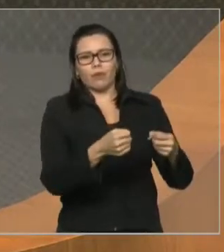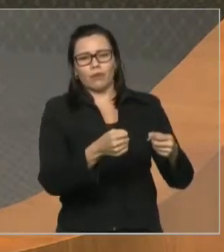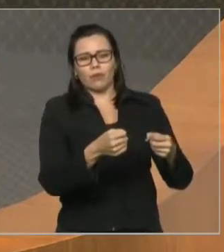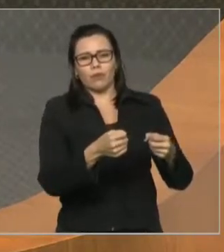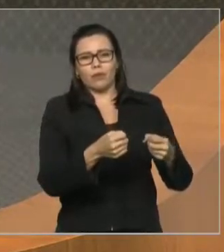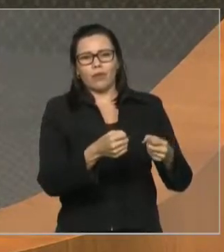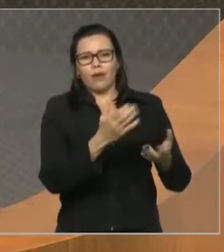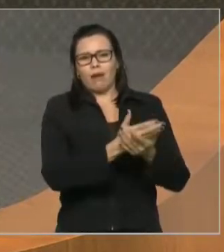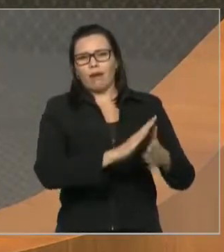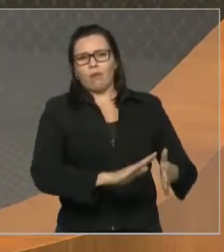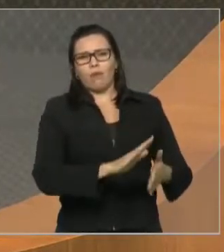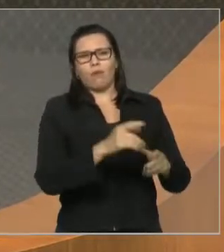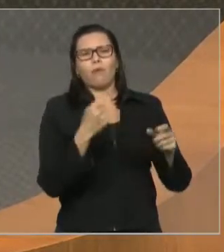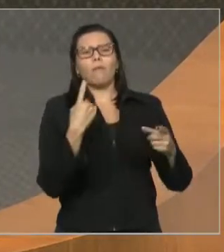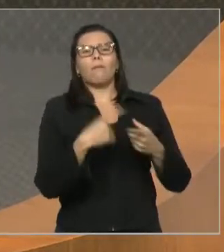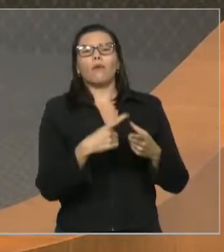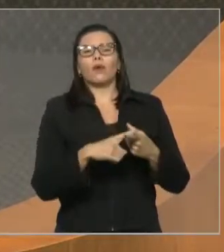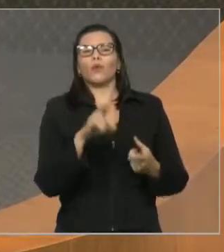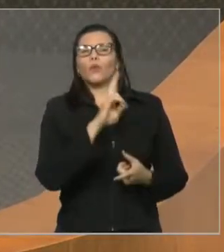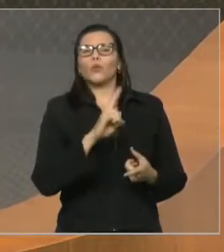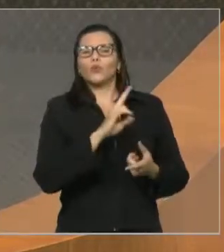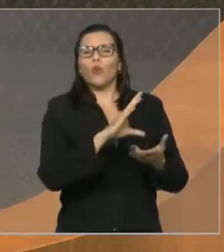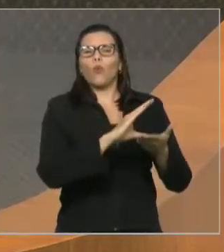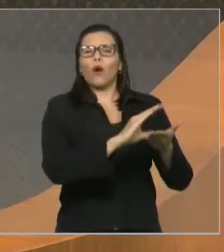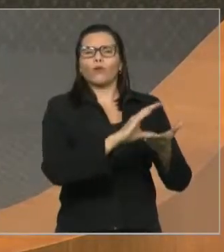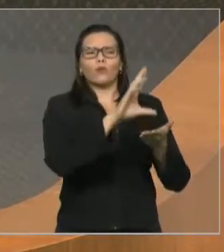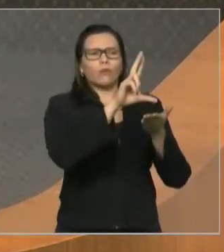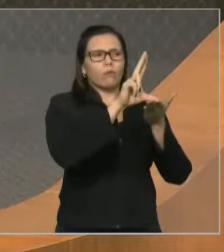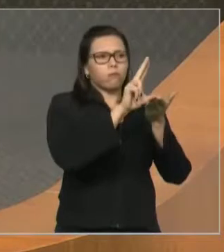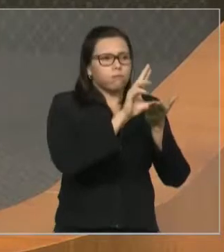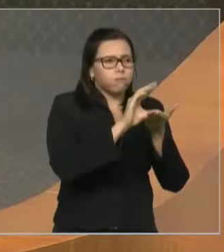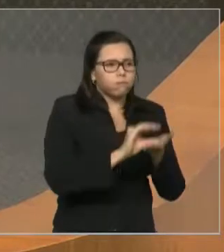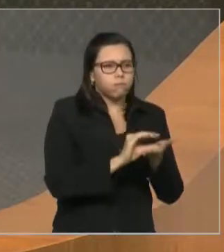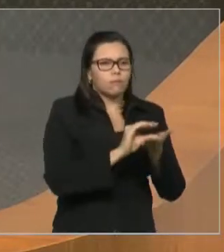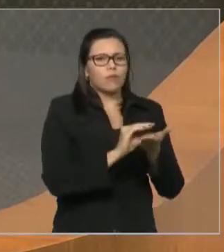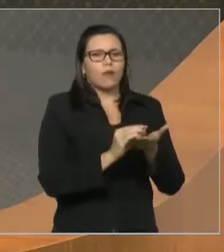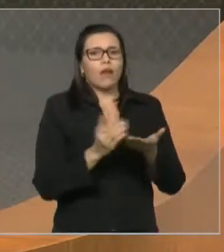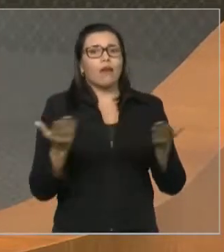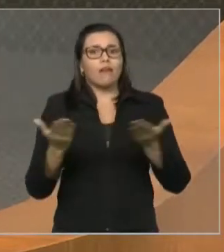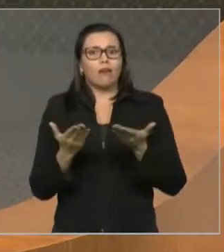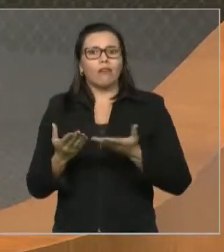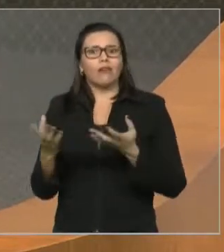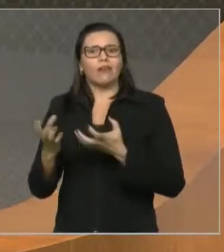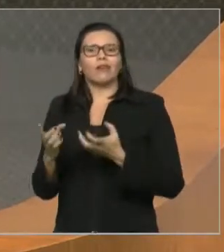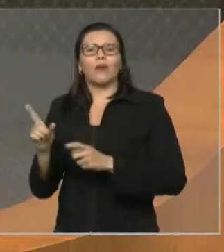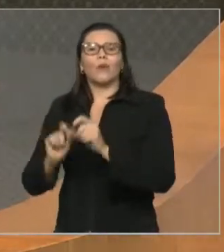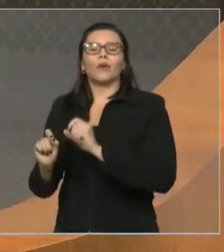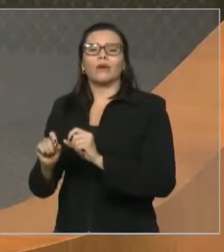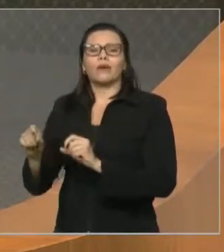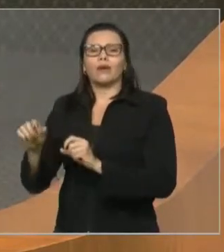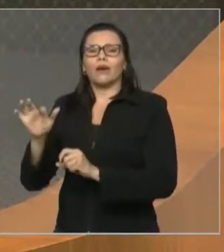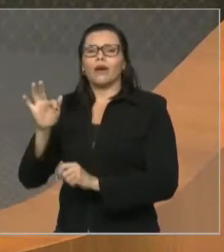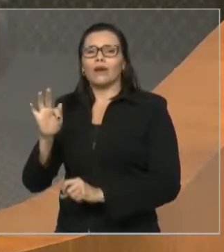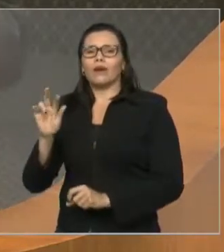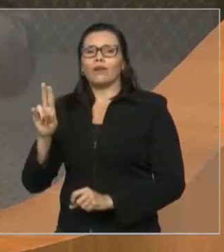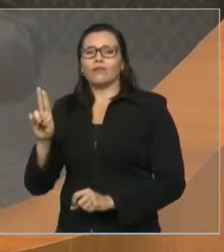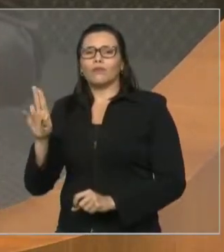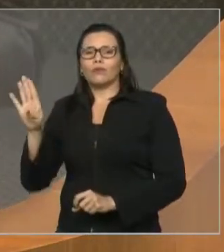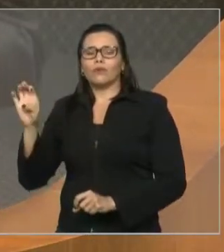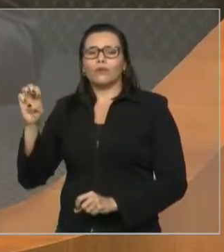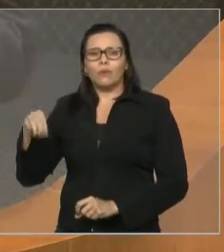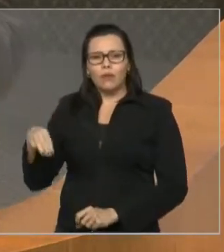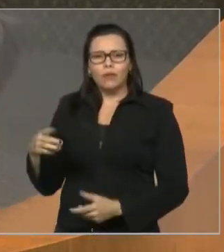dos funcionários públicos. Mas, gente, eu digo para vocês, que isso aqui na ilação, deputado Edivaldo, está aqui,